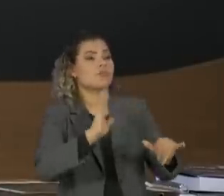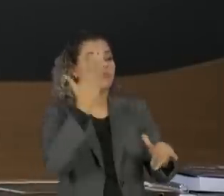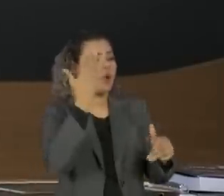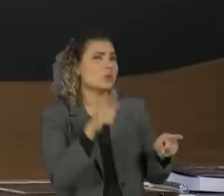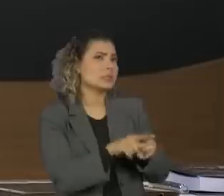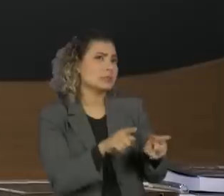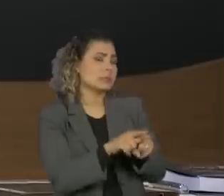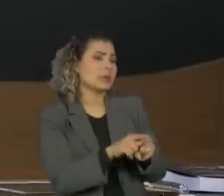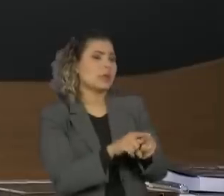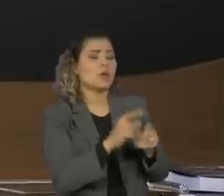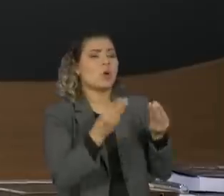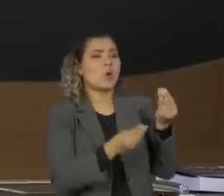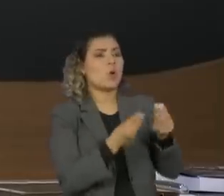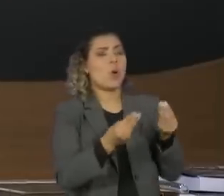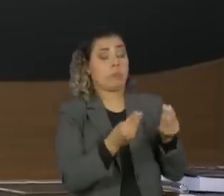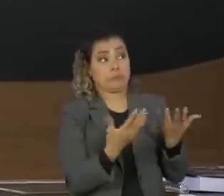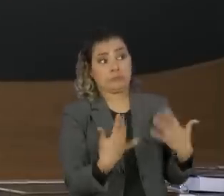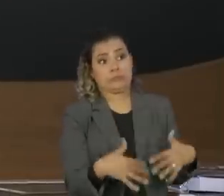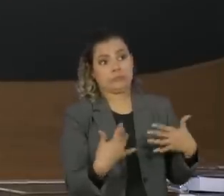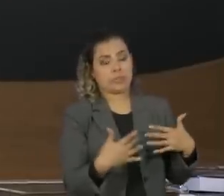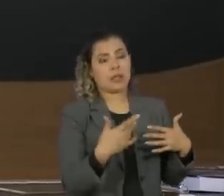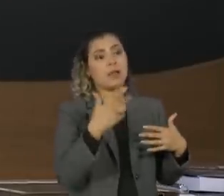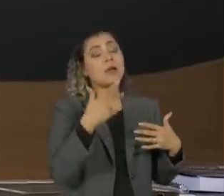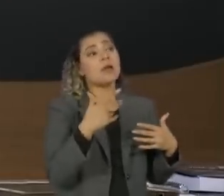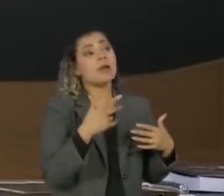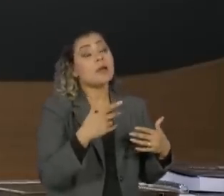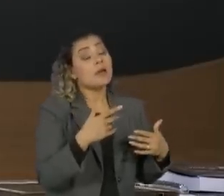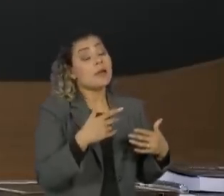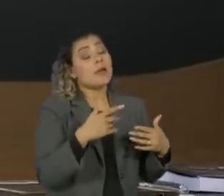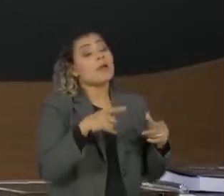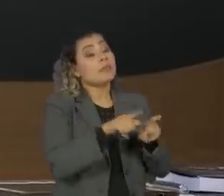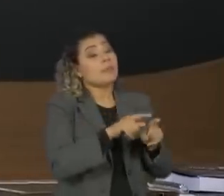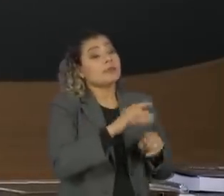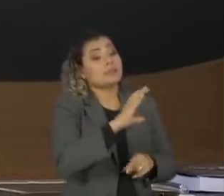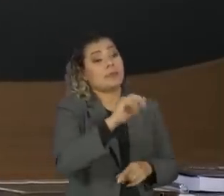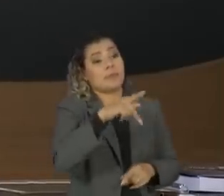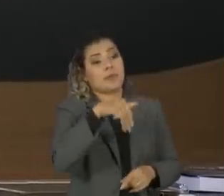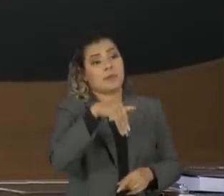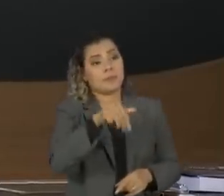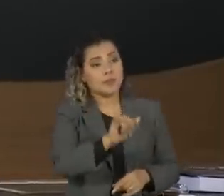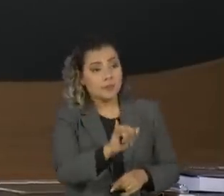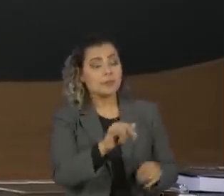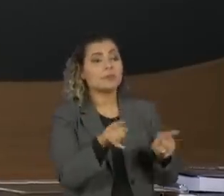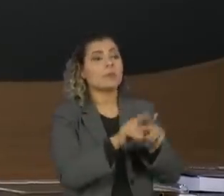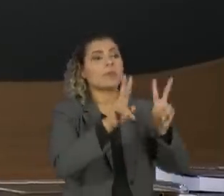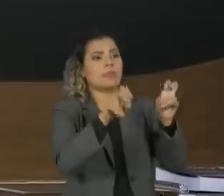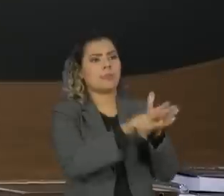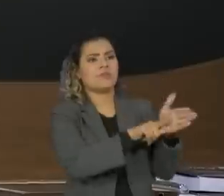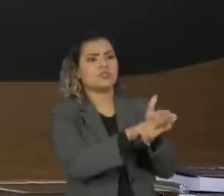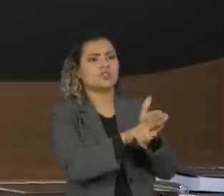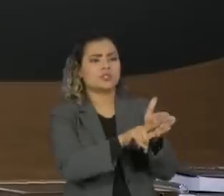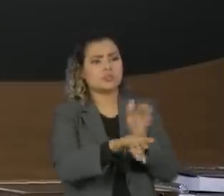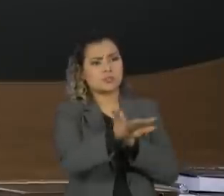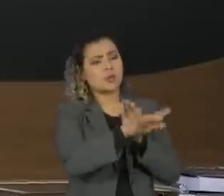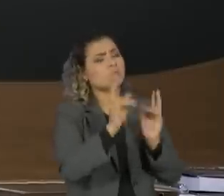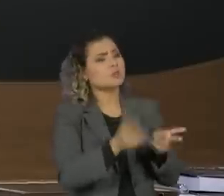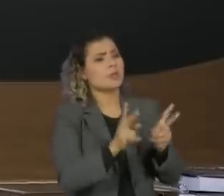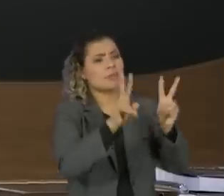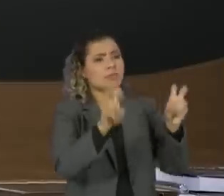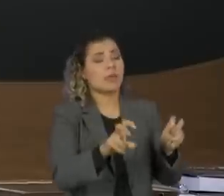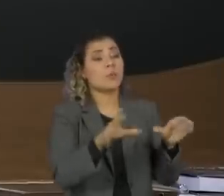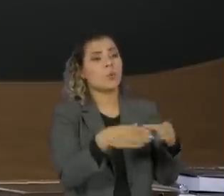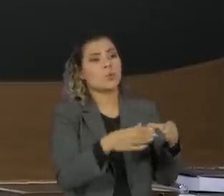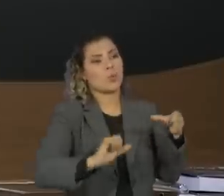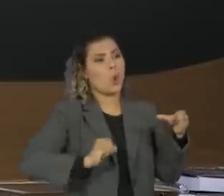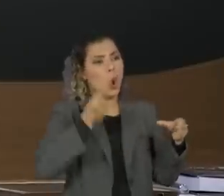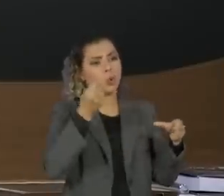e de destruição de reputações e também uma CPMI para tratar do mesmo assunto. Você fala muito disso, do gabinete